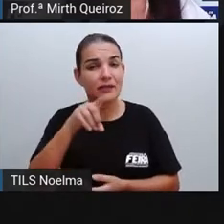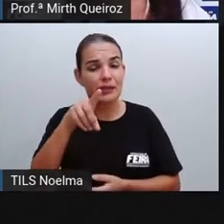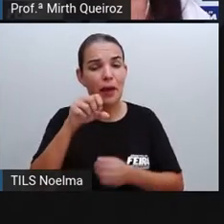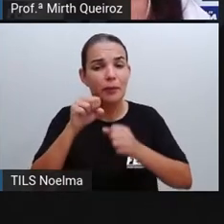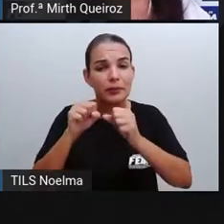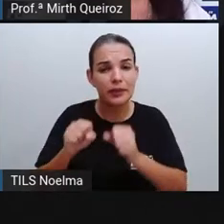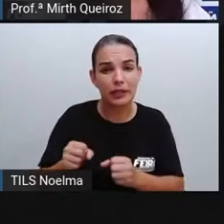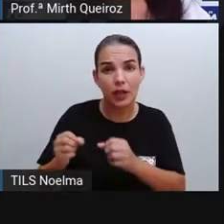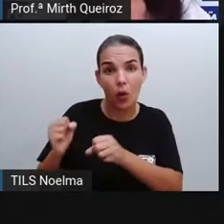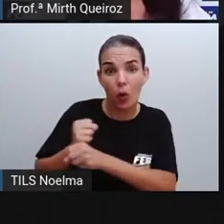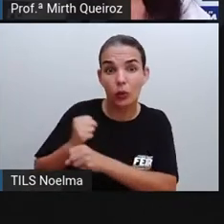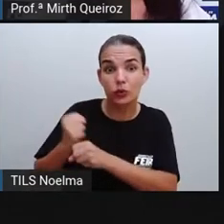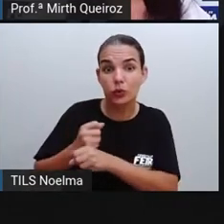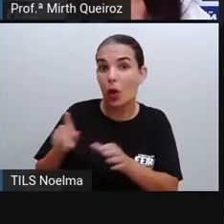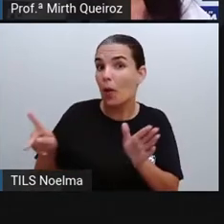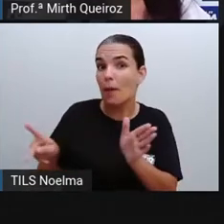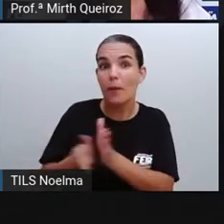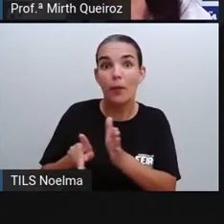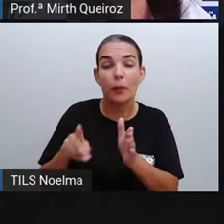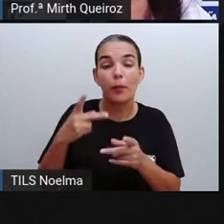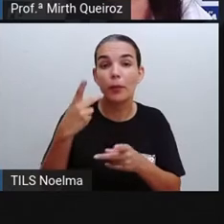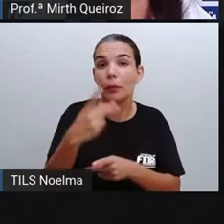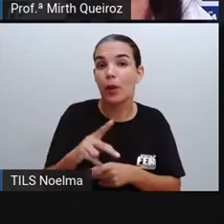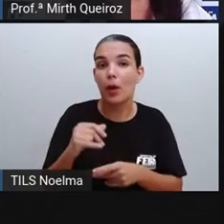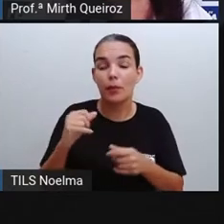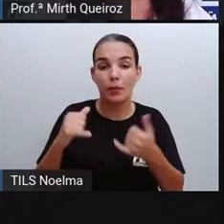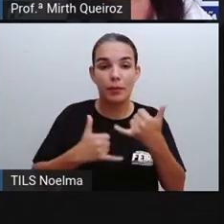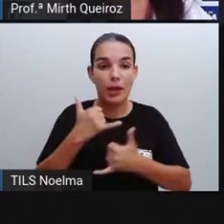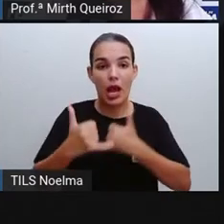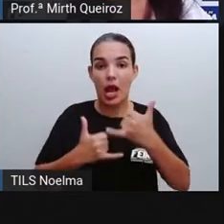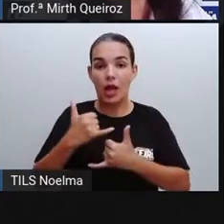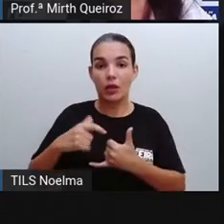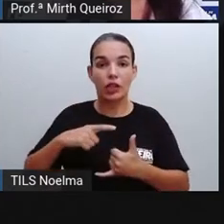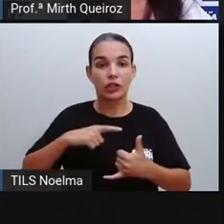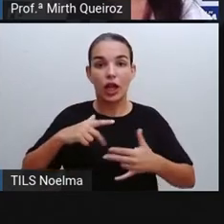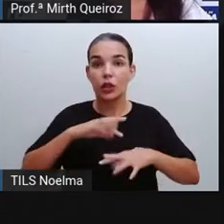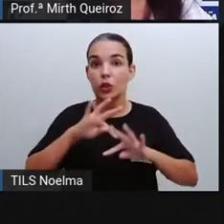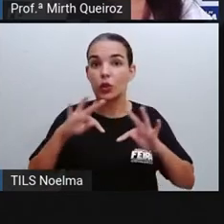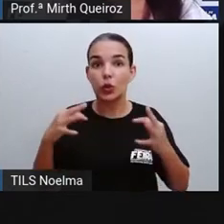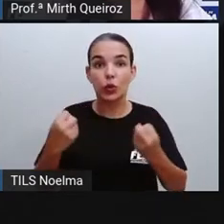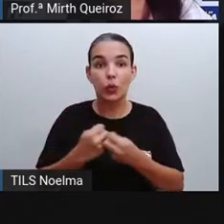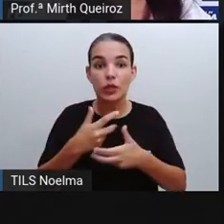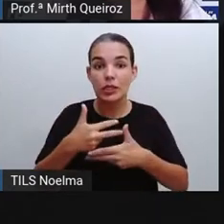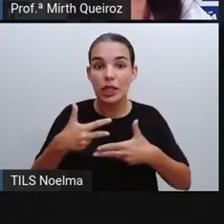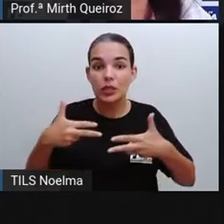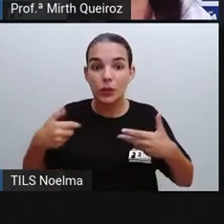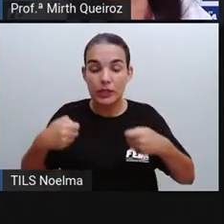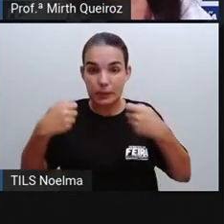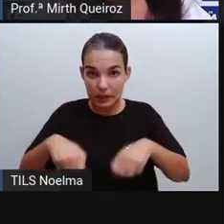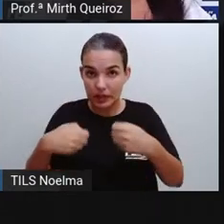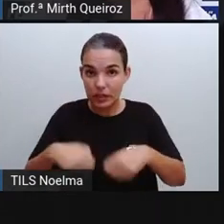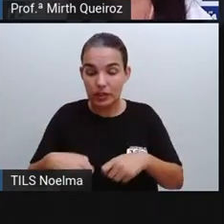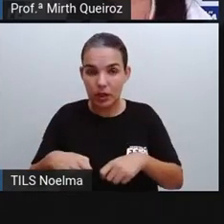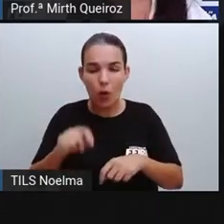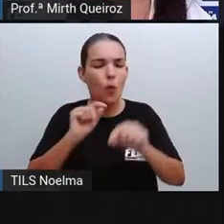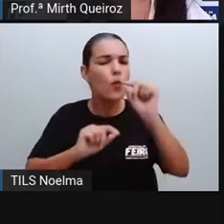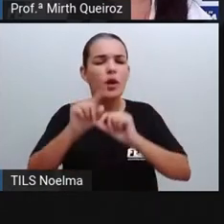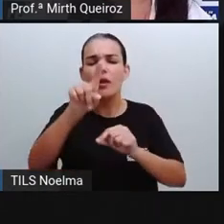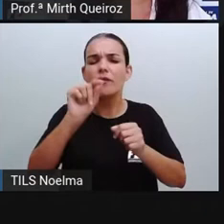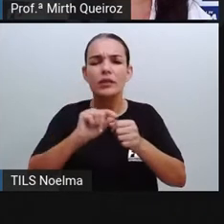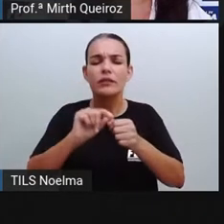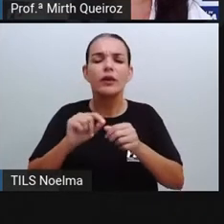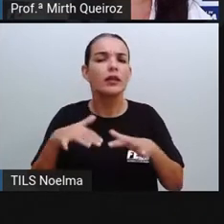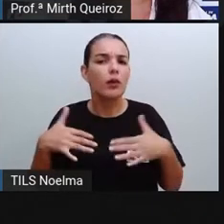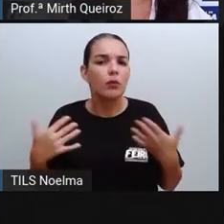você pudesse construir um brinquedo e tivesse todas as ferramentas necessárias para isso, que tipo de brinquedo